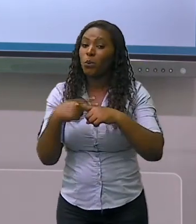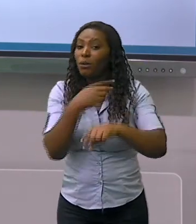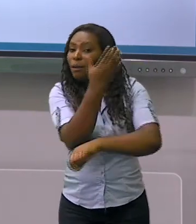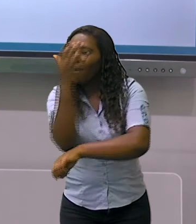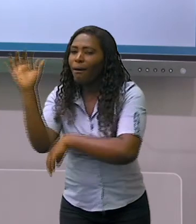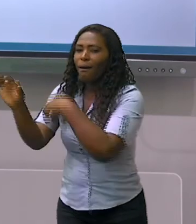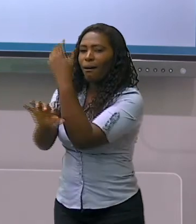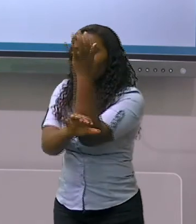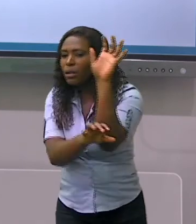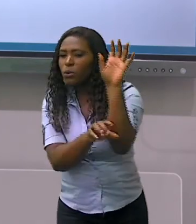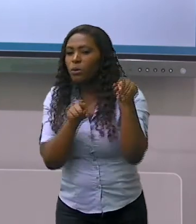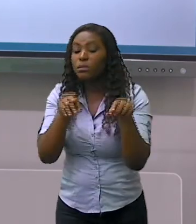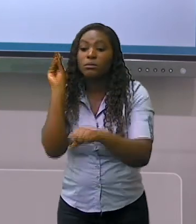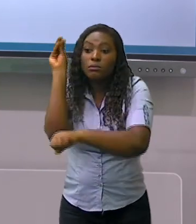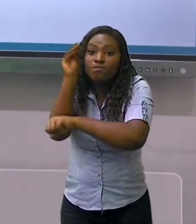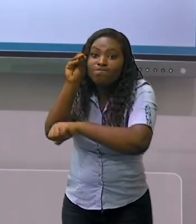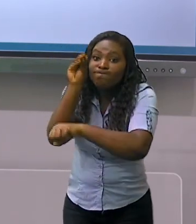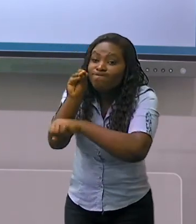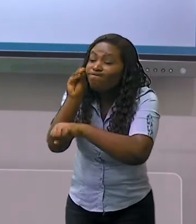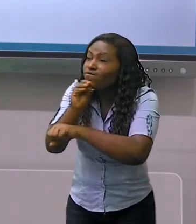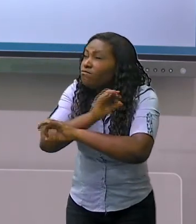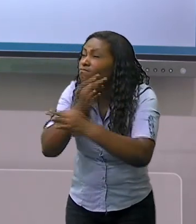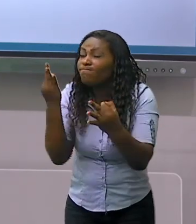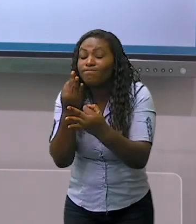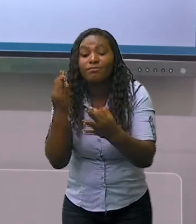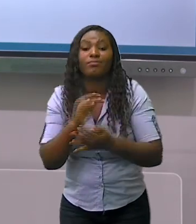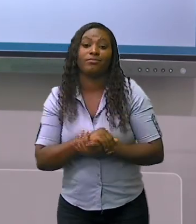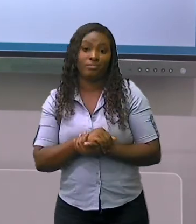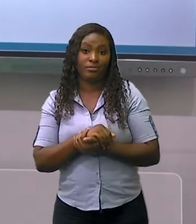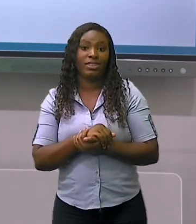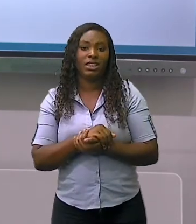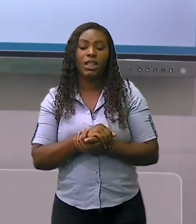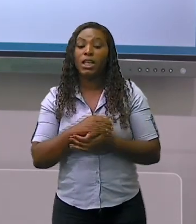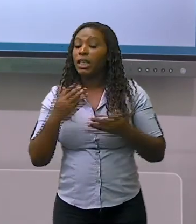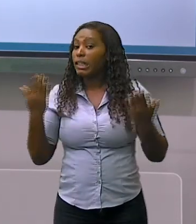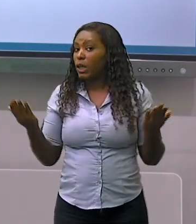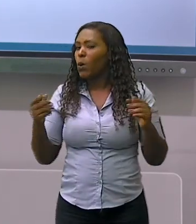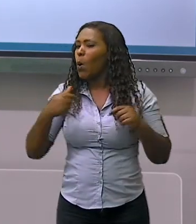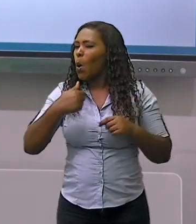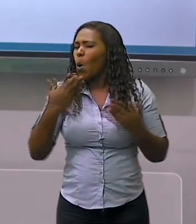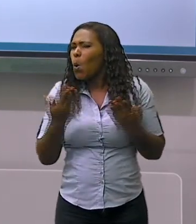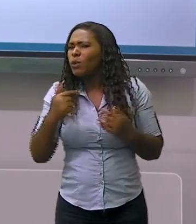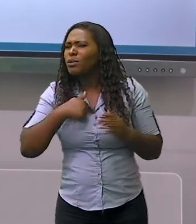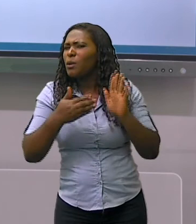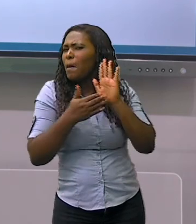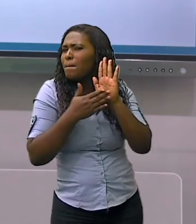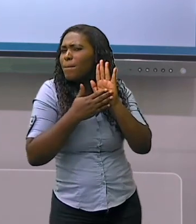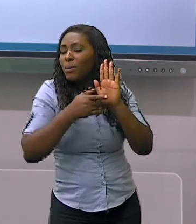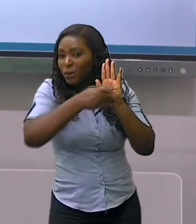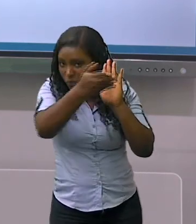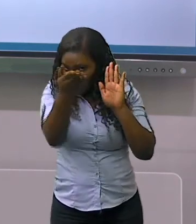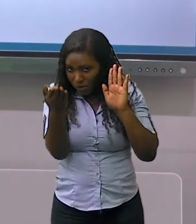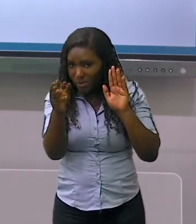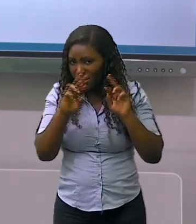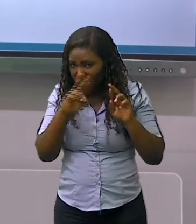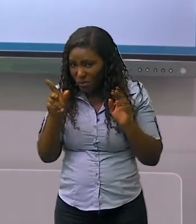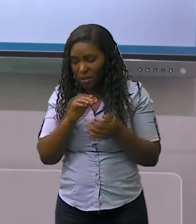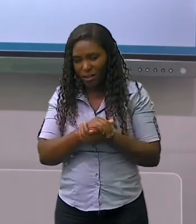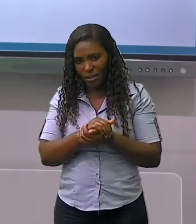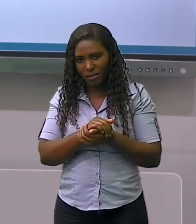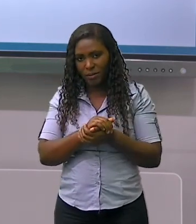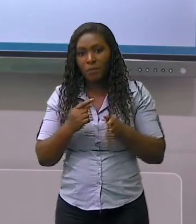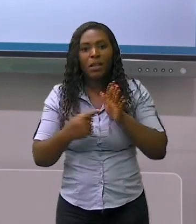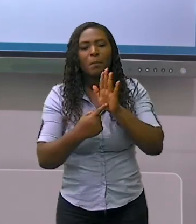para finalizar esta aula, hoje eu vou propor algo diferente, que transmite um pouco da